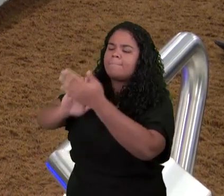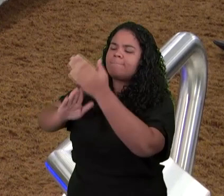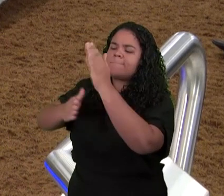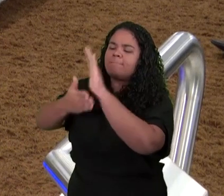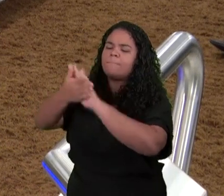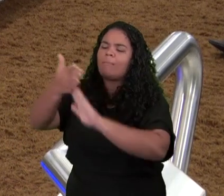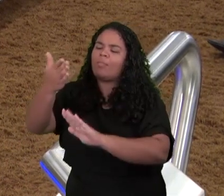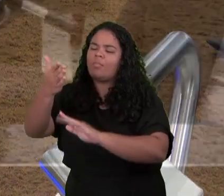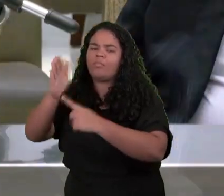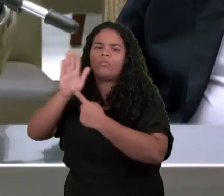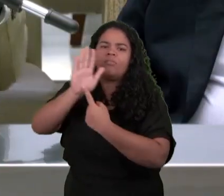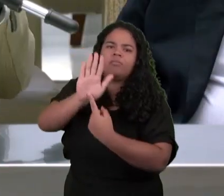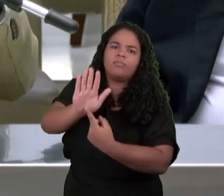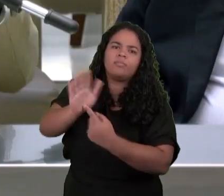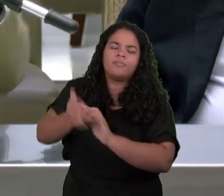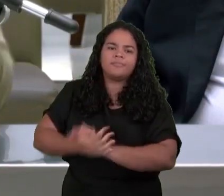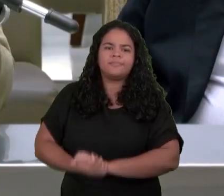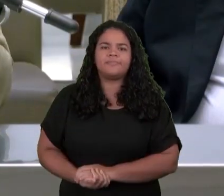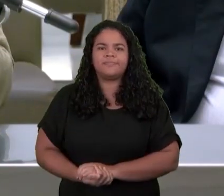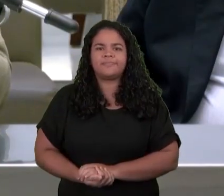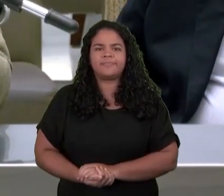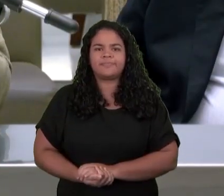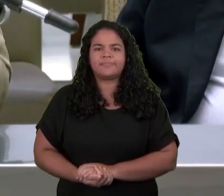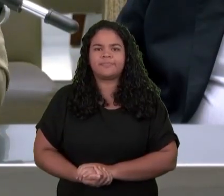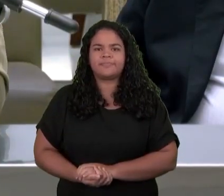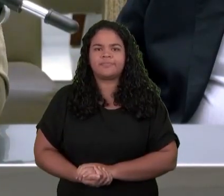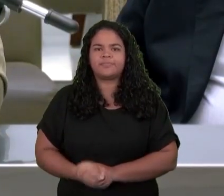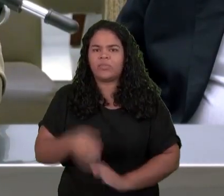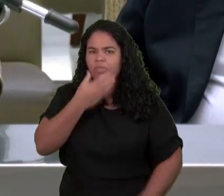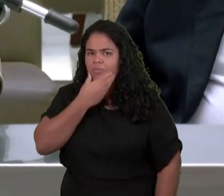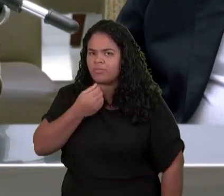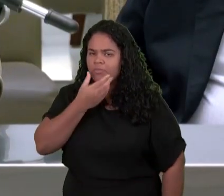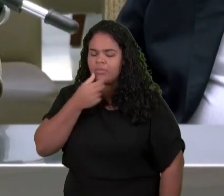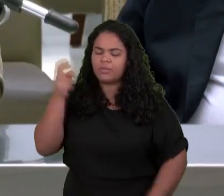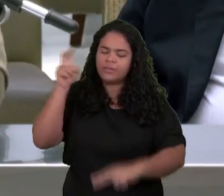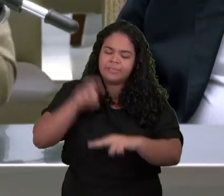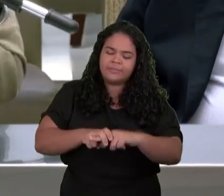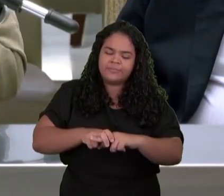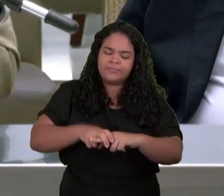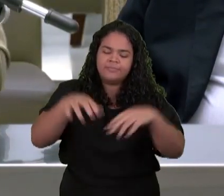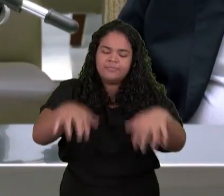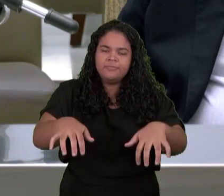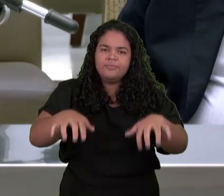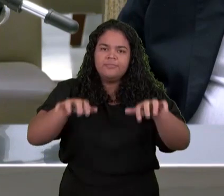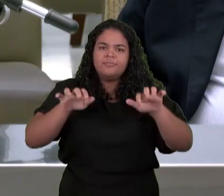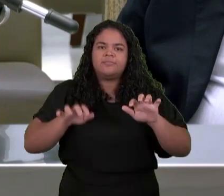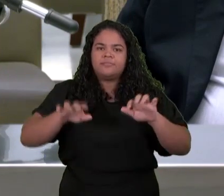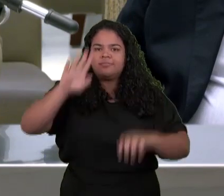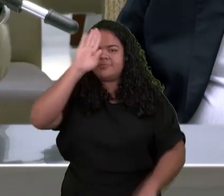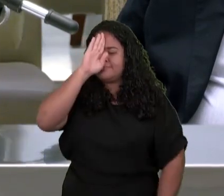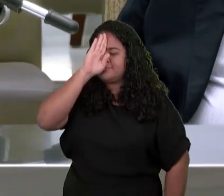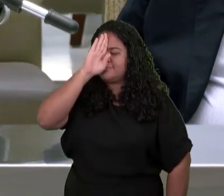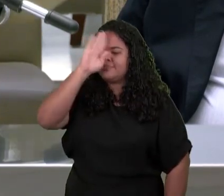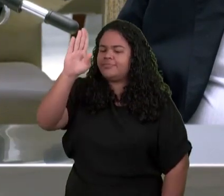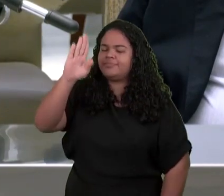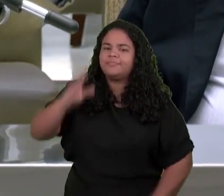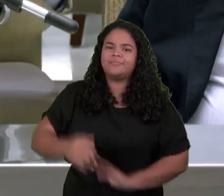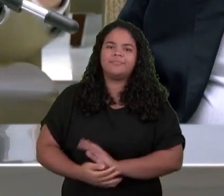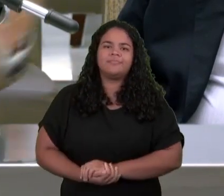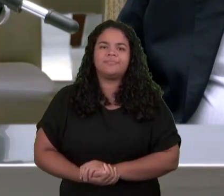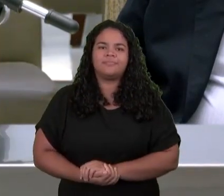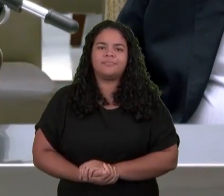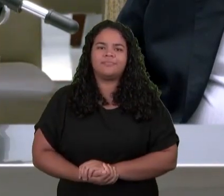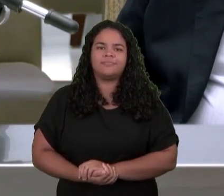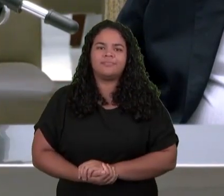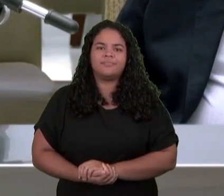ser Que estava Sentado no trono No capítulo 5 Ele diz E vi Na destra